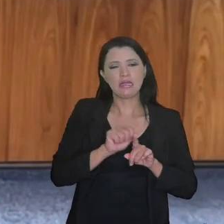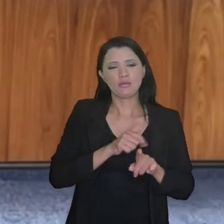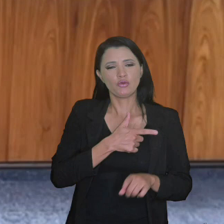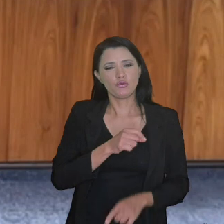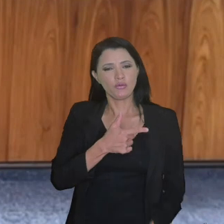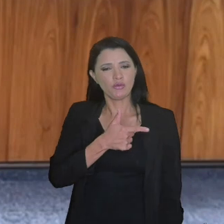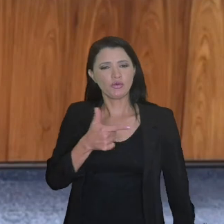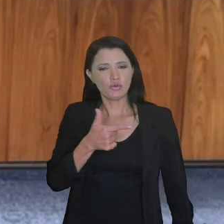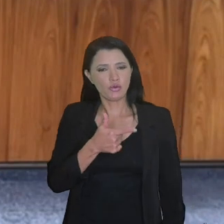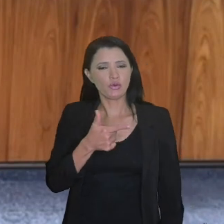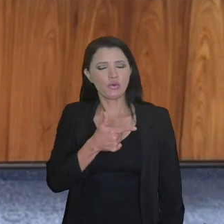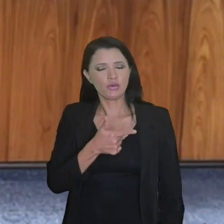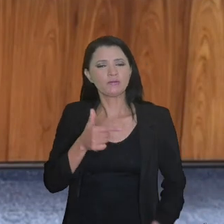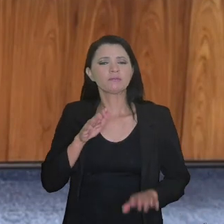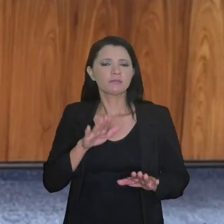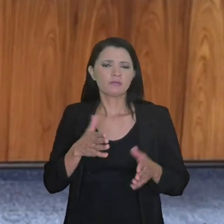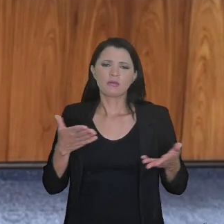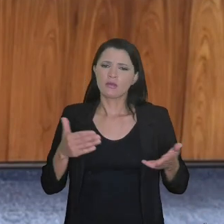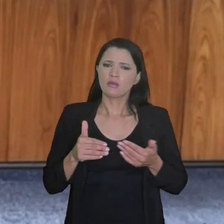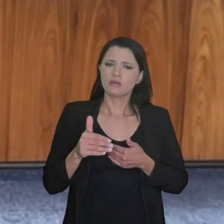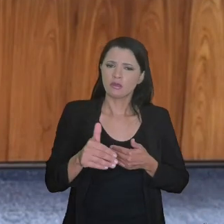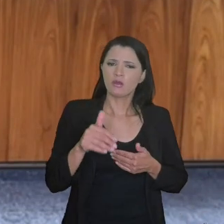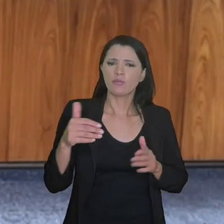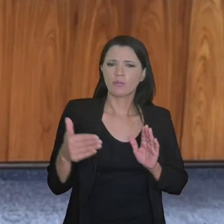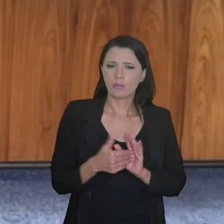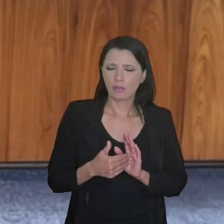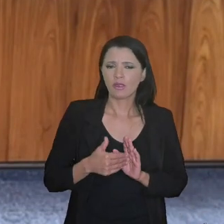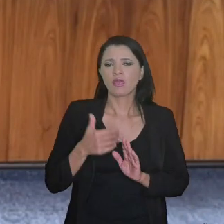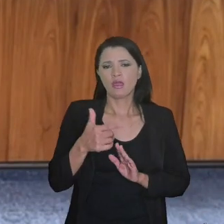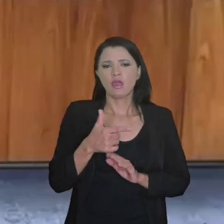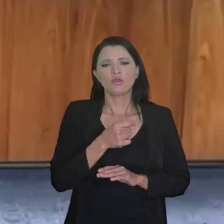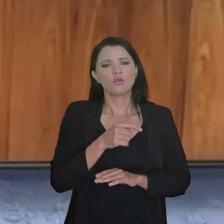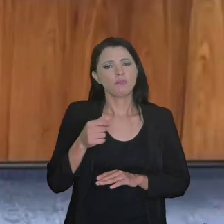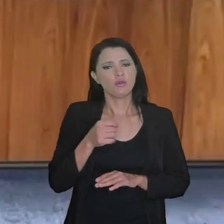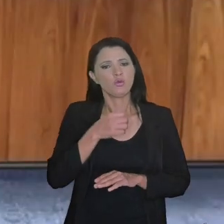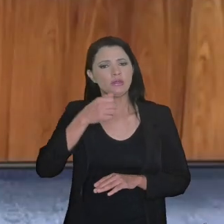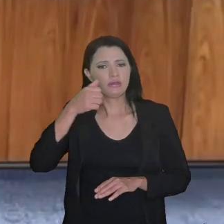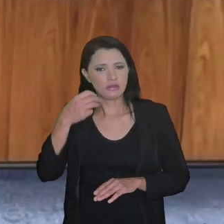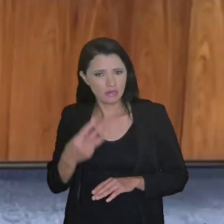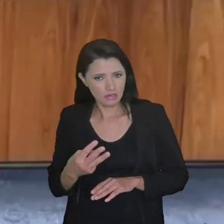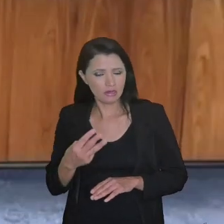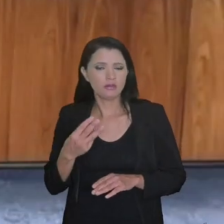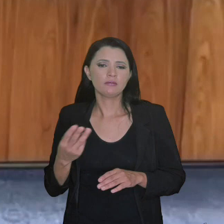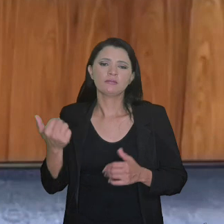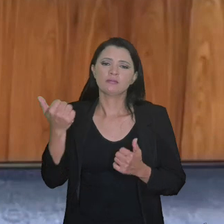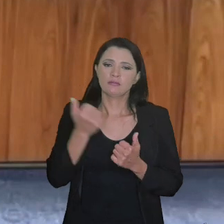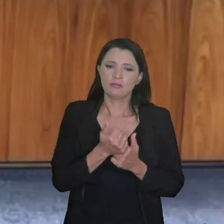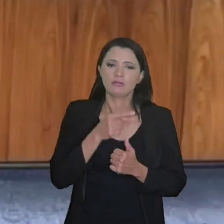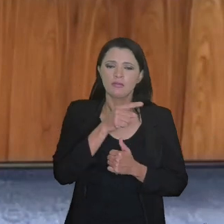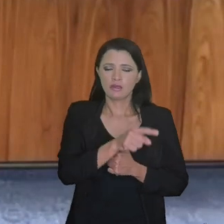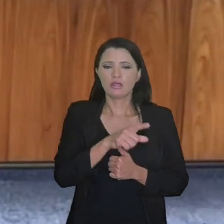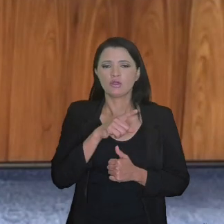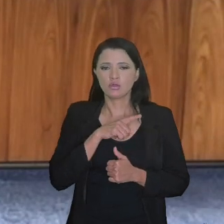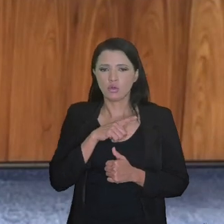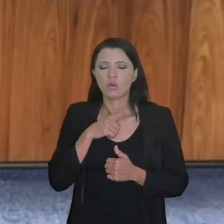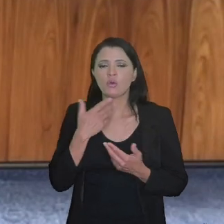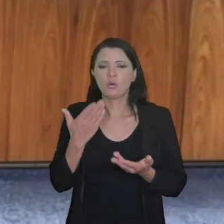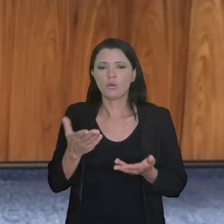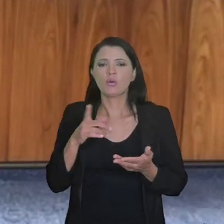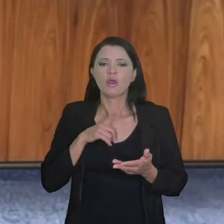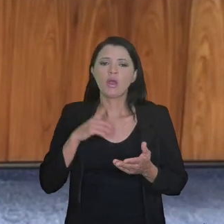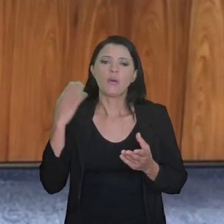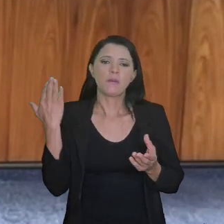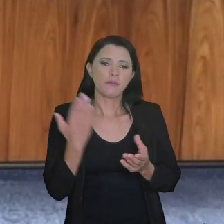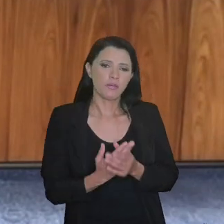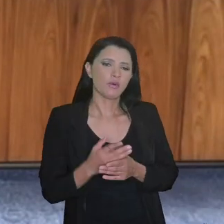de setembro de 2001 e 2002. E, a partir de então e até setembro de 2013, ocupou o cargo de assessora de Procurador-Geral